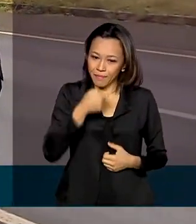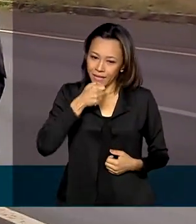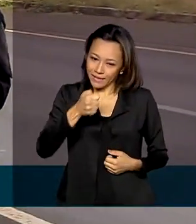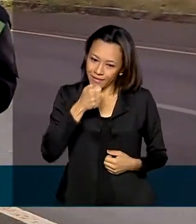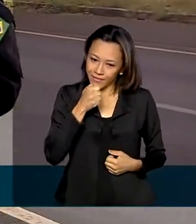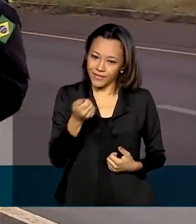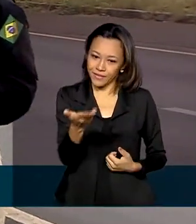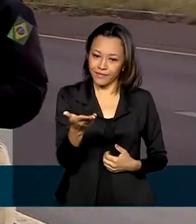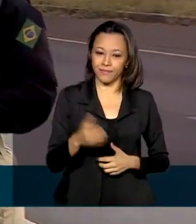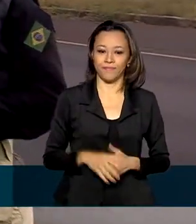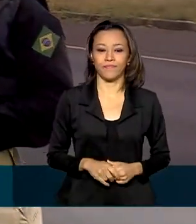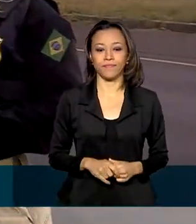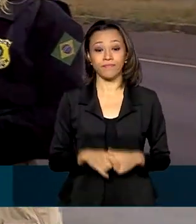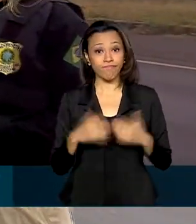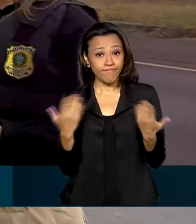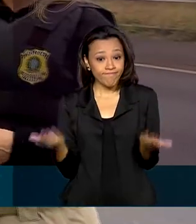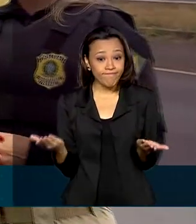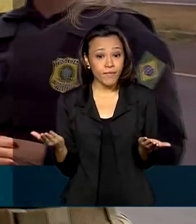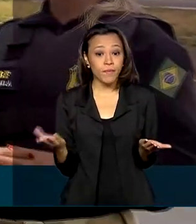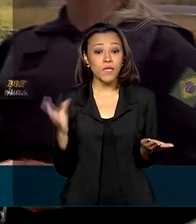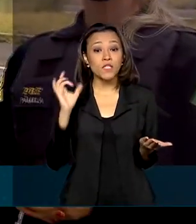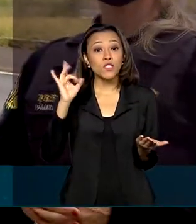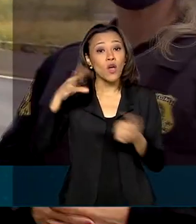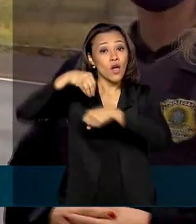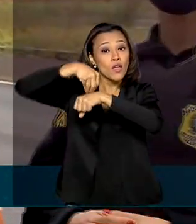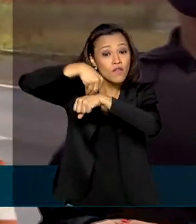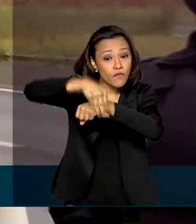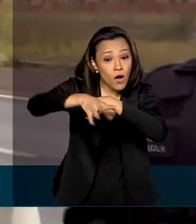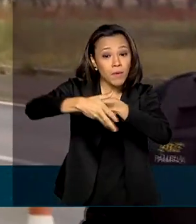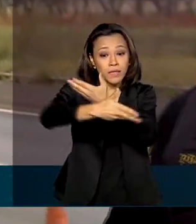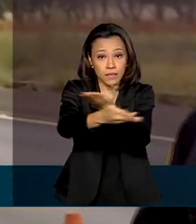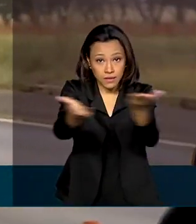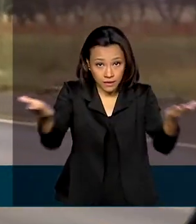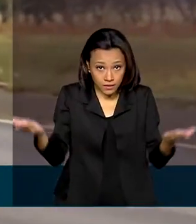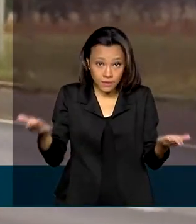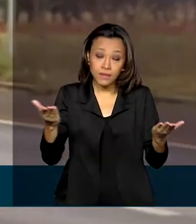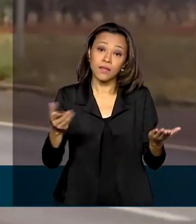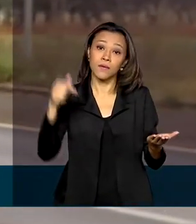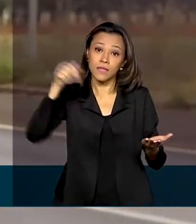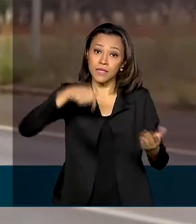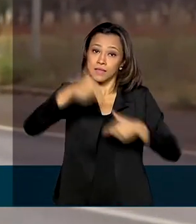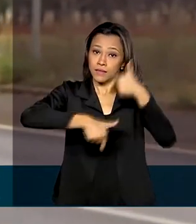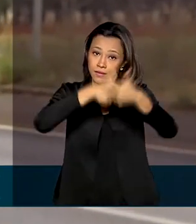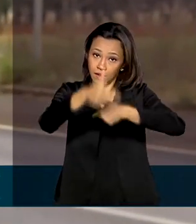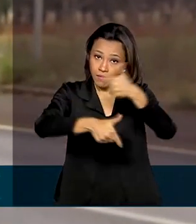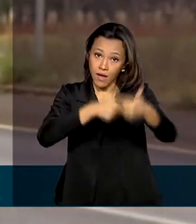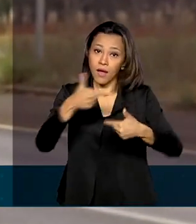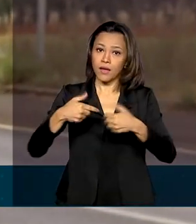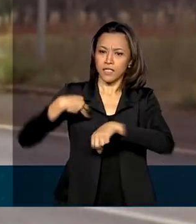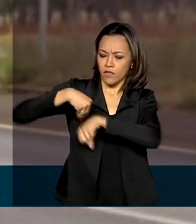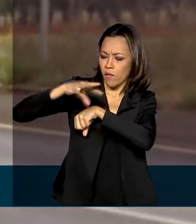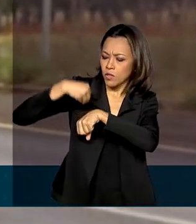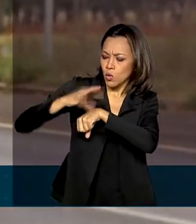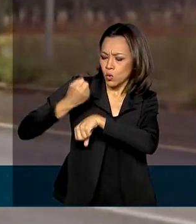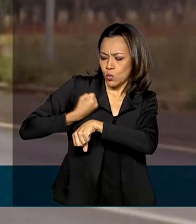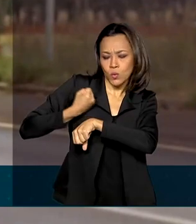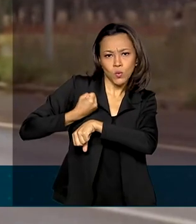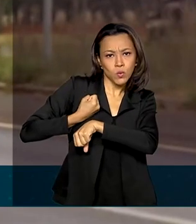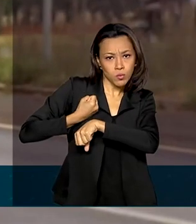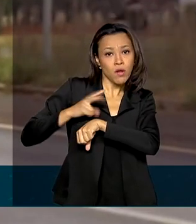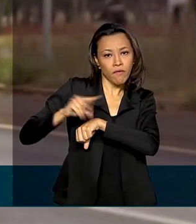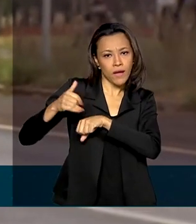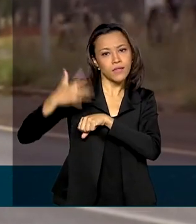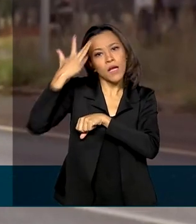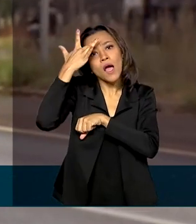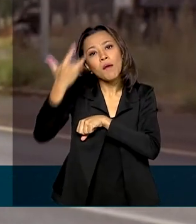aqui. Bom, apenas para a informação sobre os resultados, né, dessa operação, esses dados, esses números, eles serão divulgados